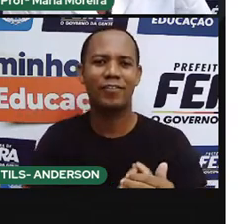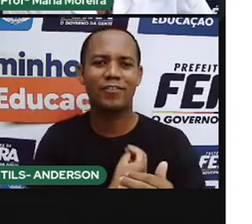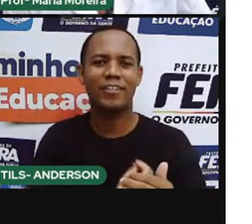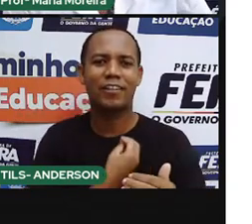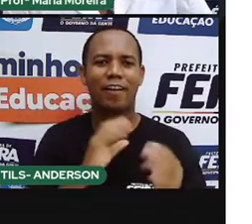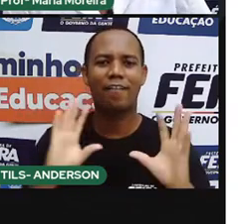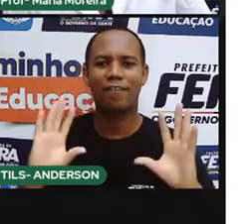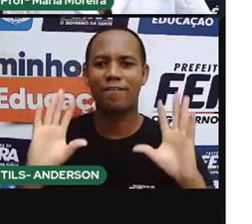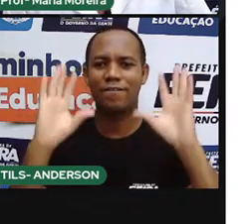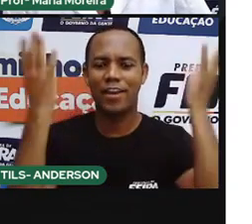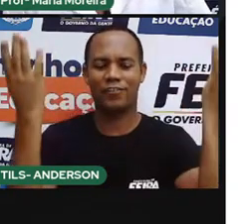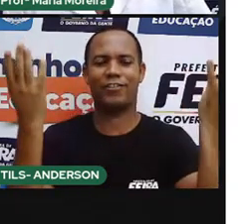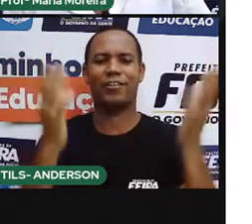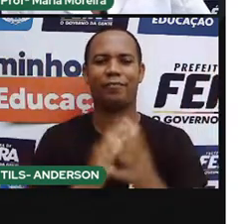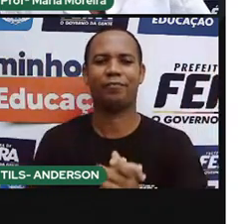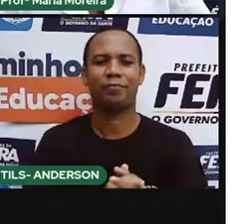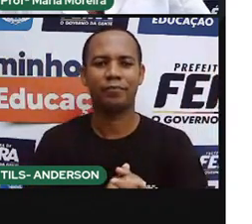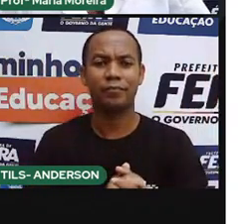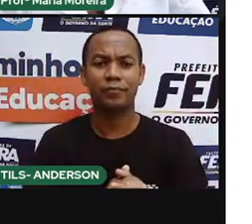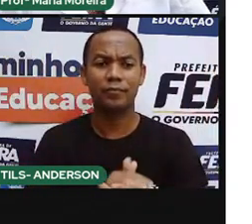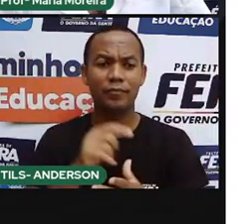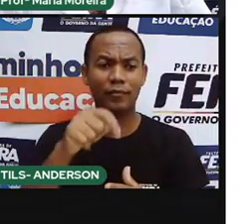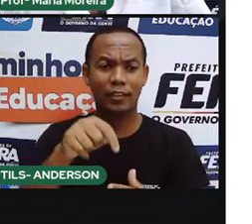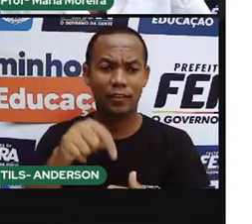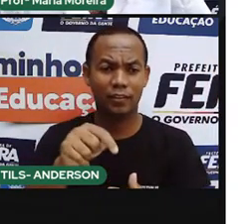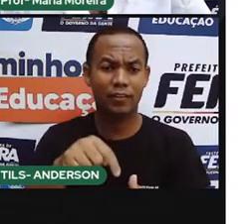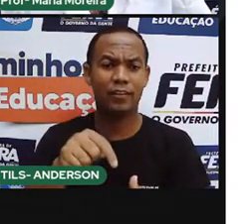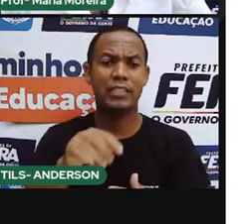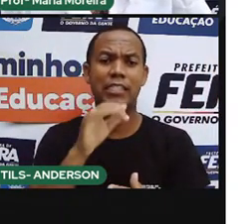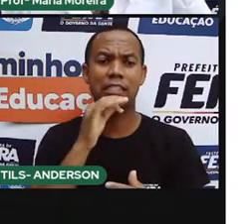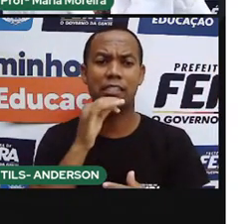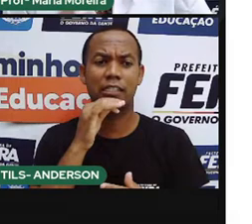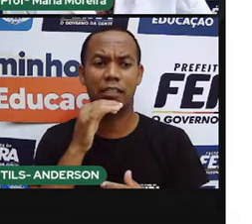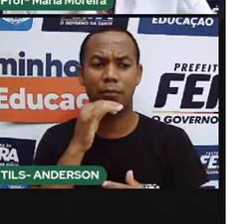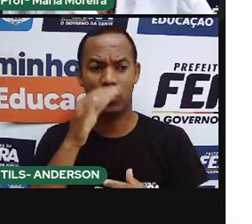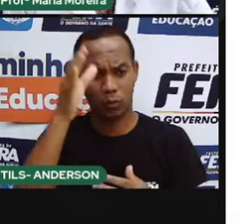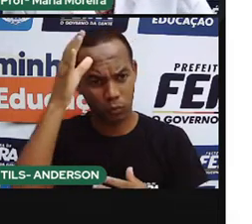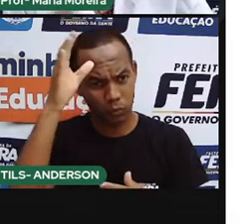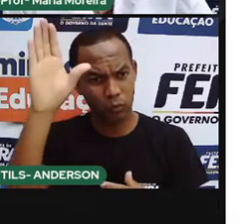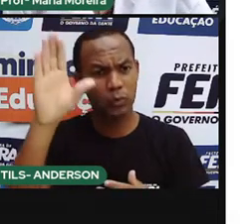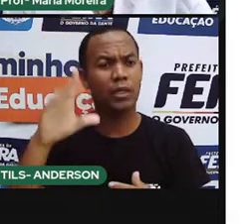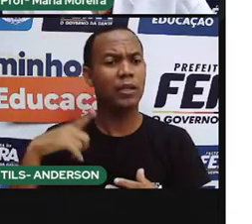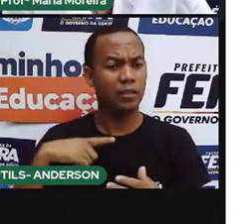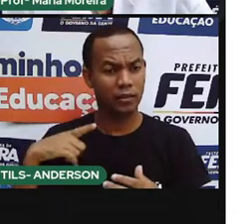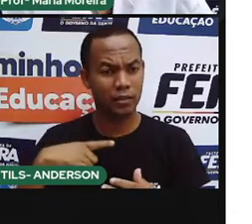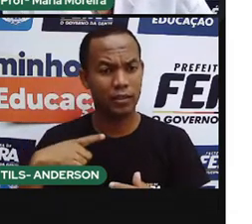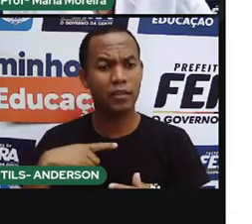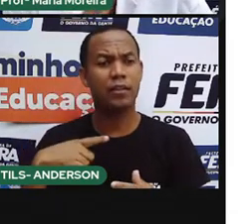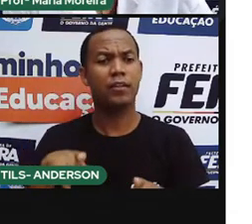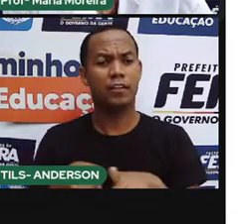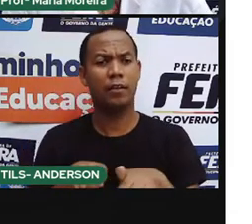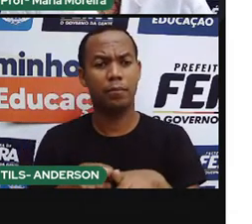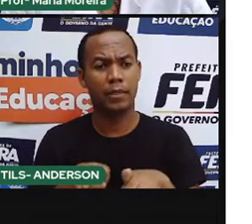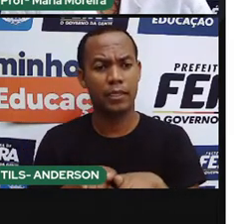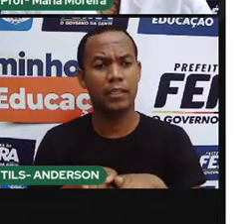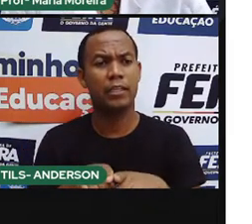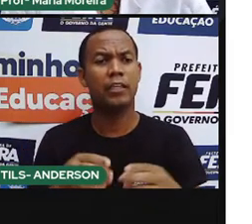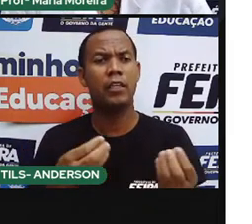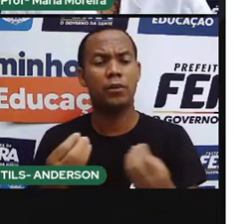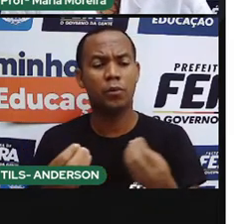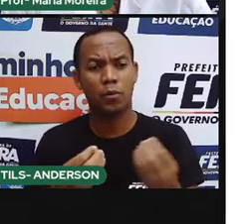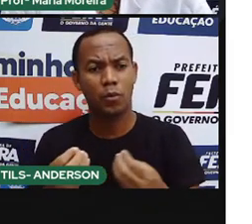aqui na cidade, não difere tanto assim, não é isso? Porque nós também temos esses rituais de passagem da